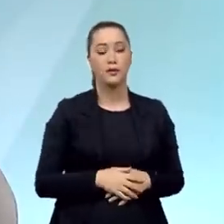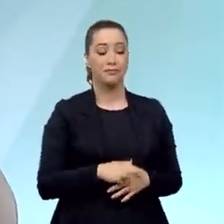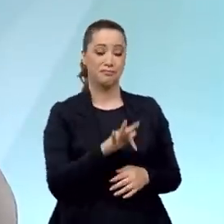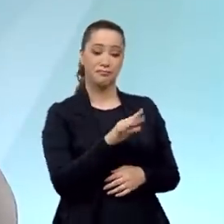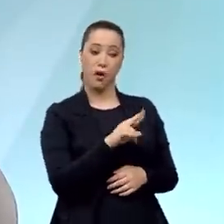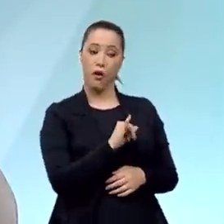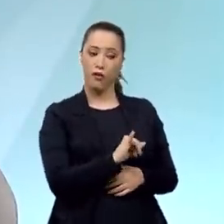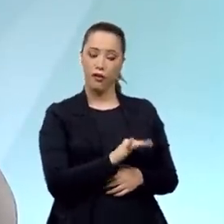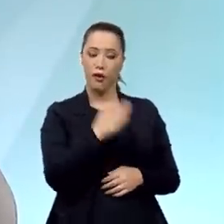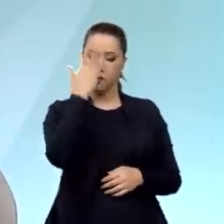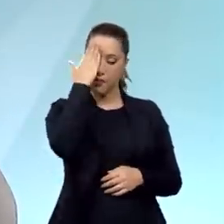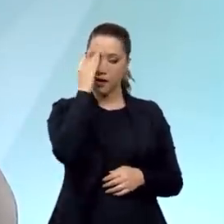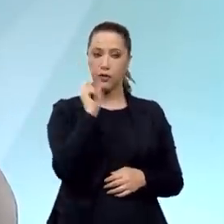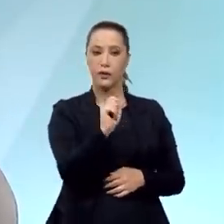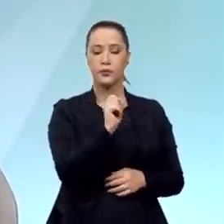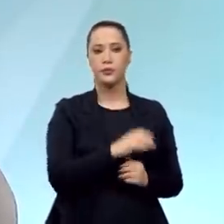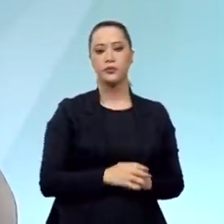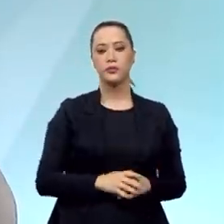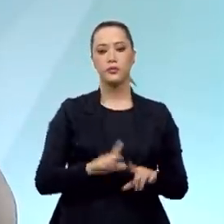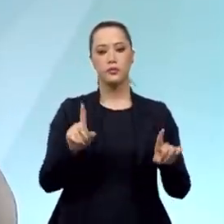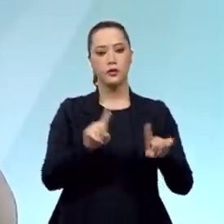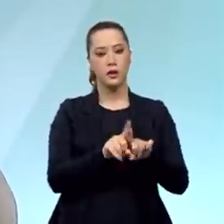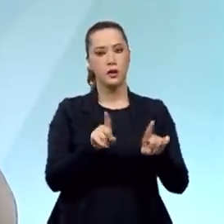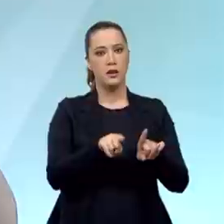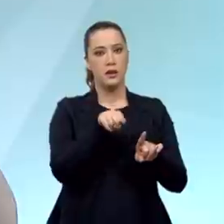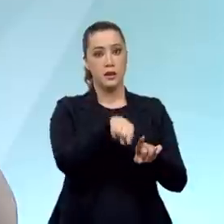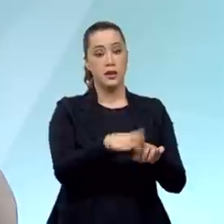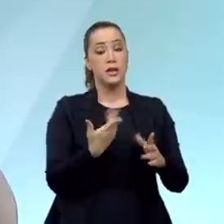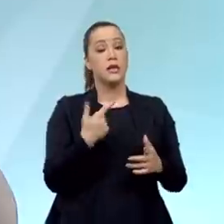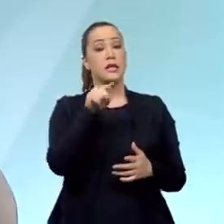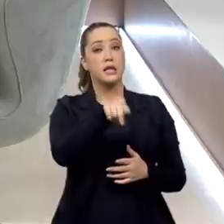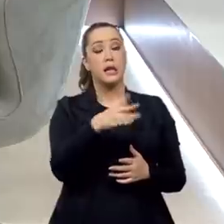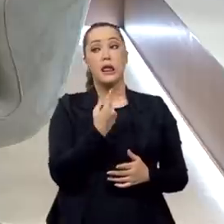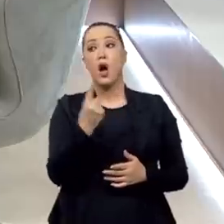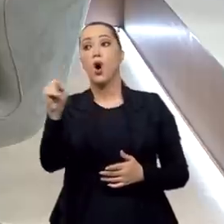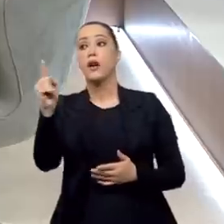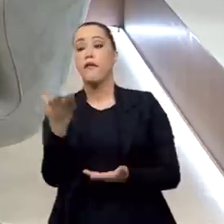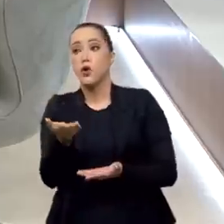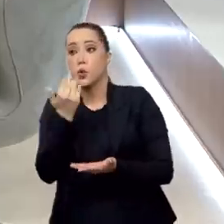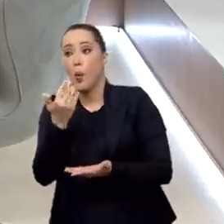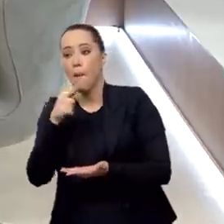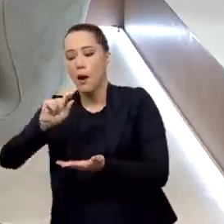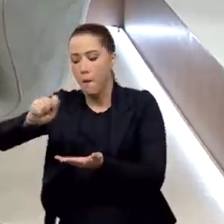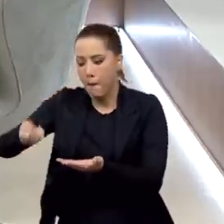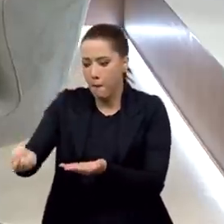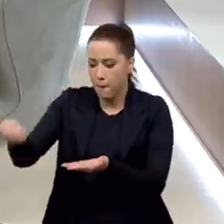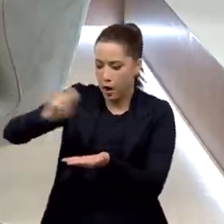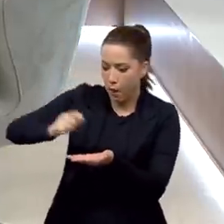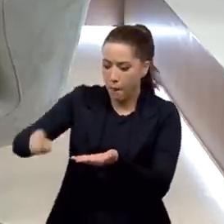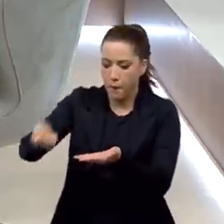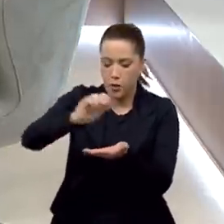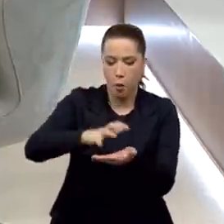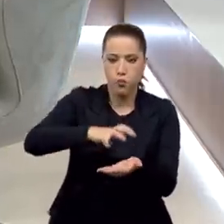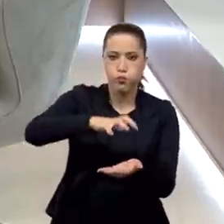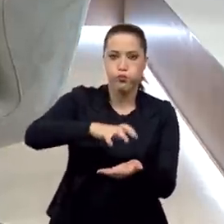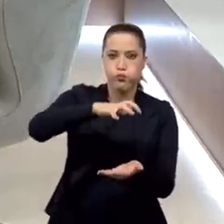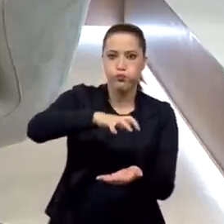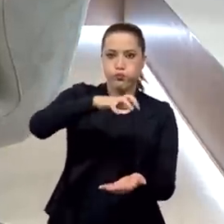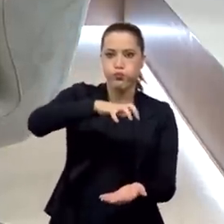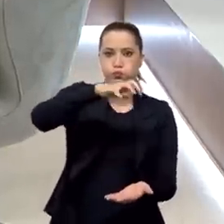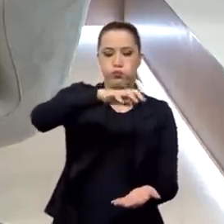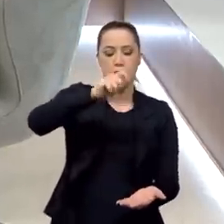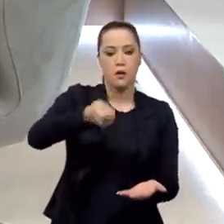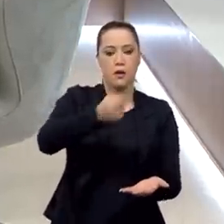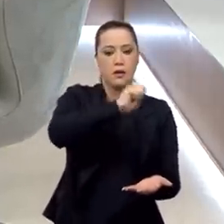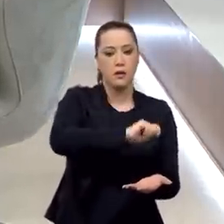sabendo da inspeção, ele recomendou aos soldados que servissem muito na mamita. E aí, ele passava, saía da linha de servia para uma barraca lá atrás e